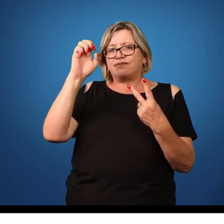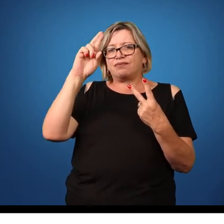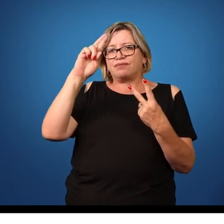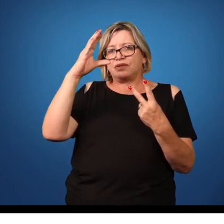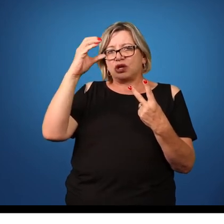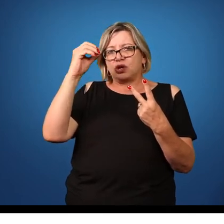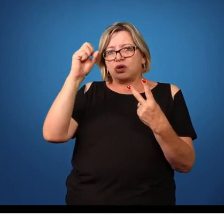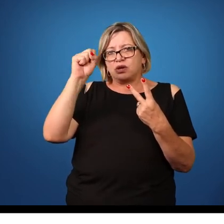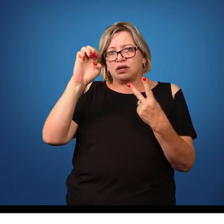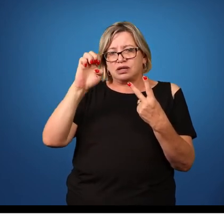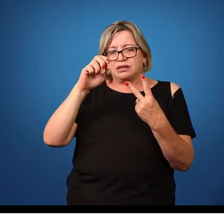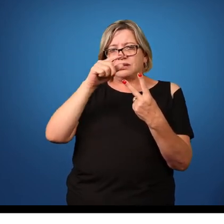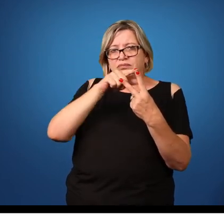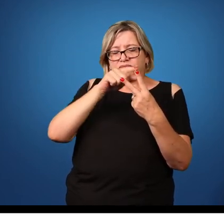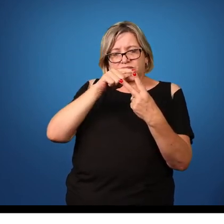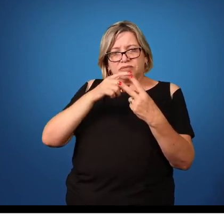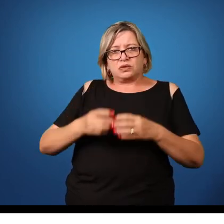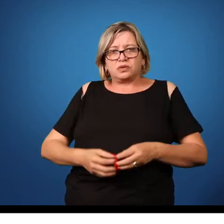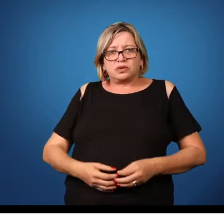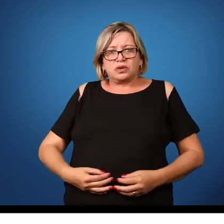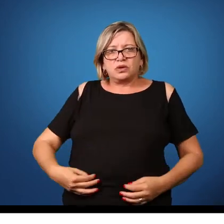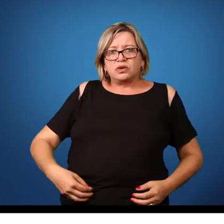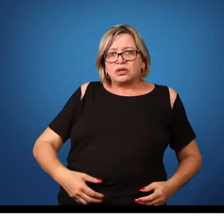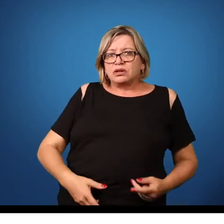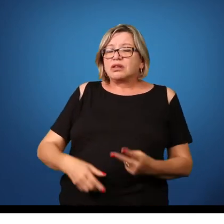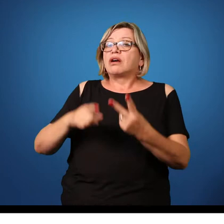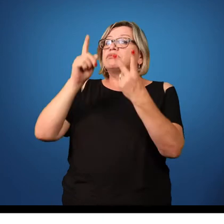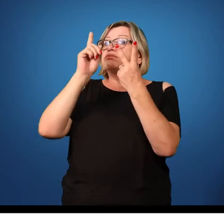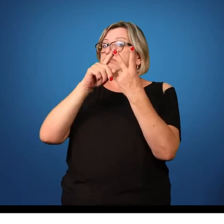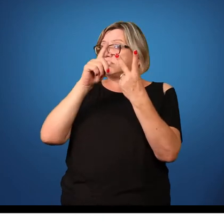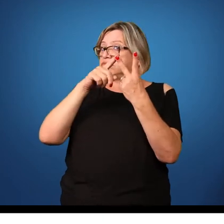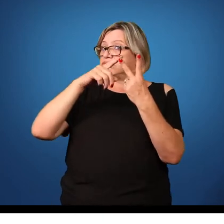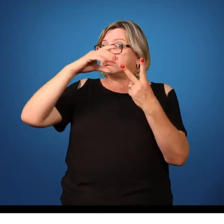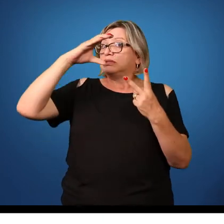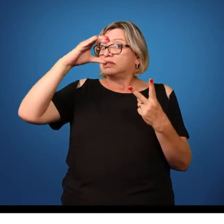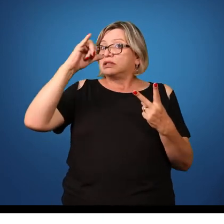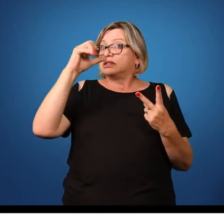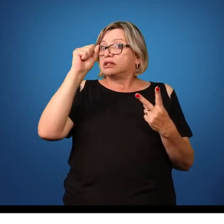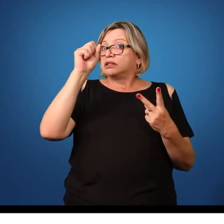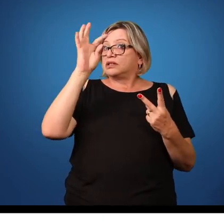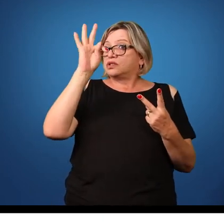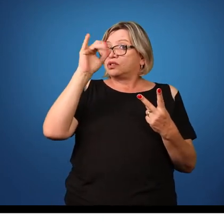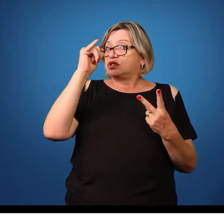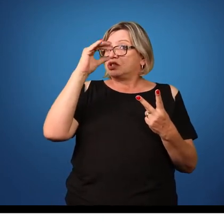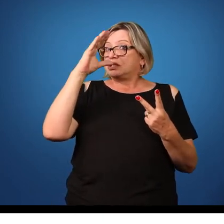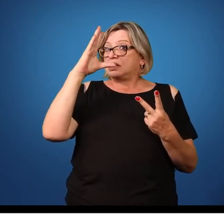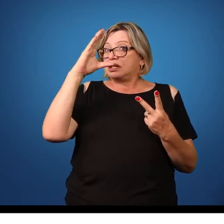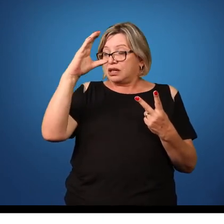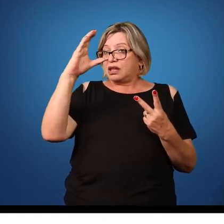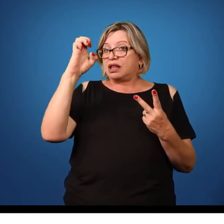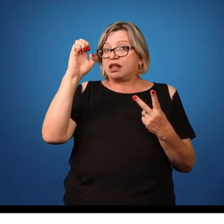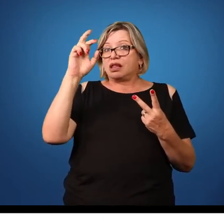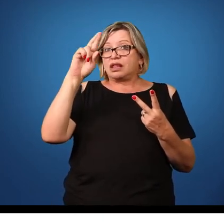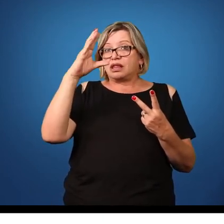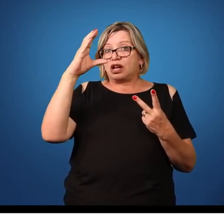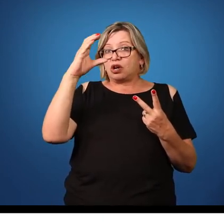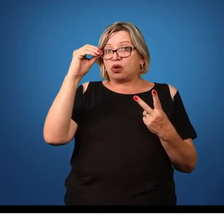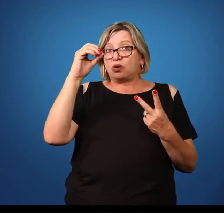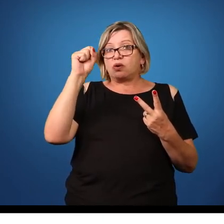hospedeiro, no caso do ser humano. Já a cisticercose, ela é caracterizada pela presença de